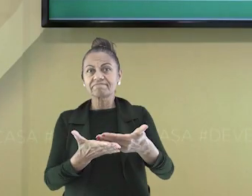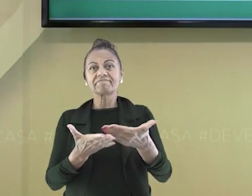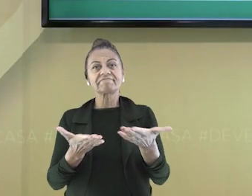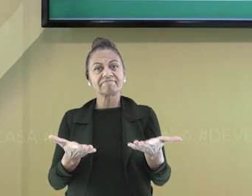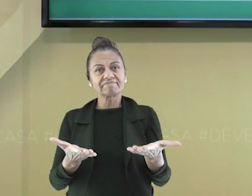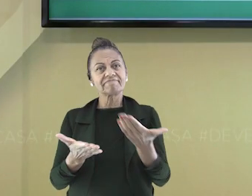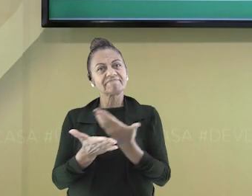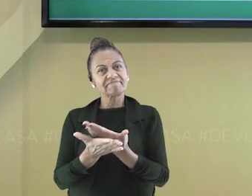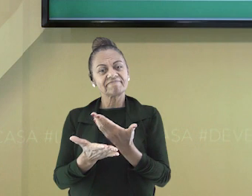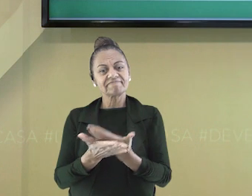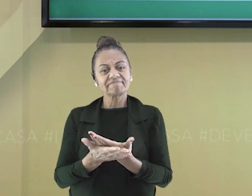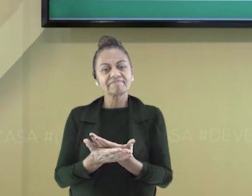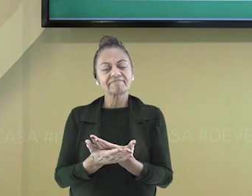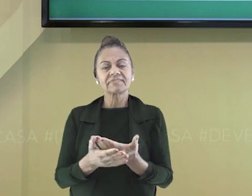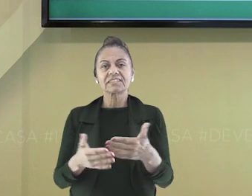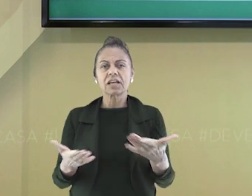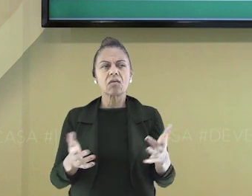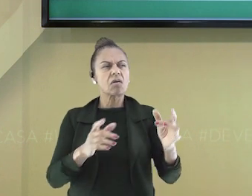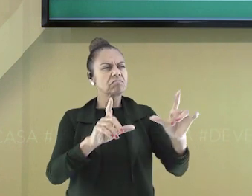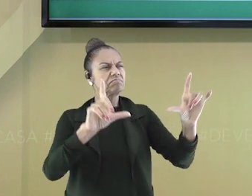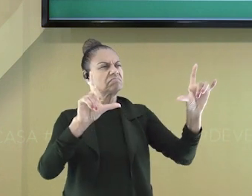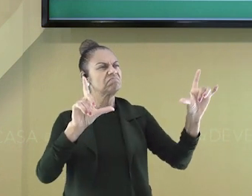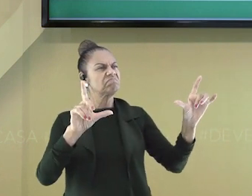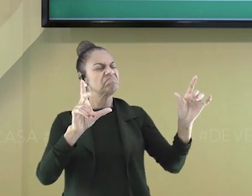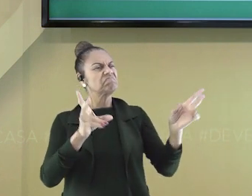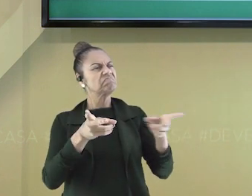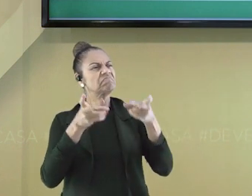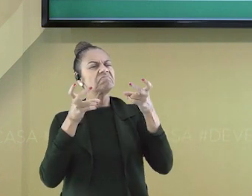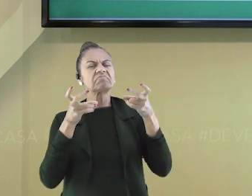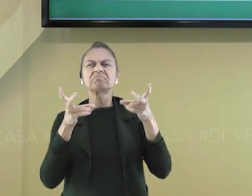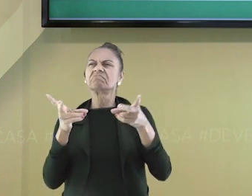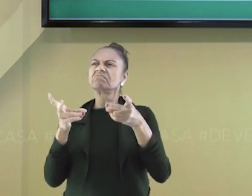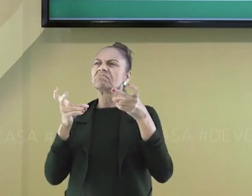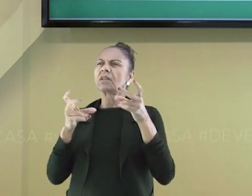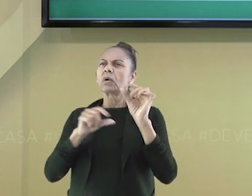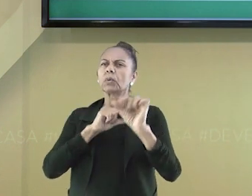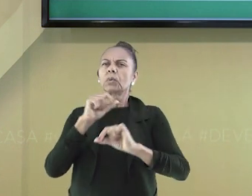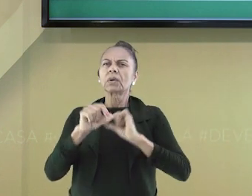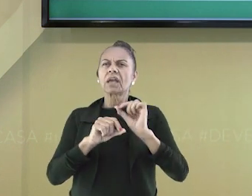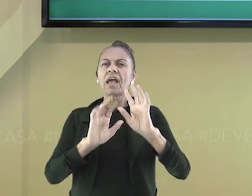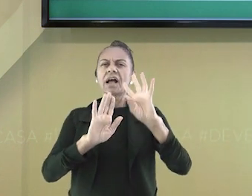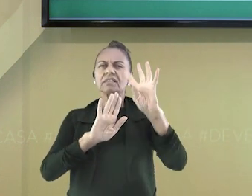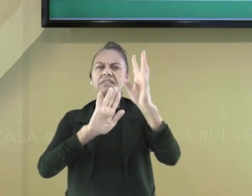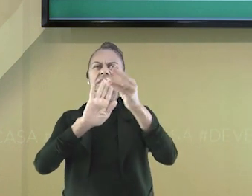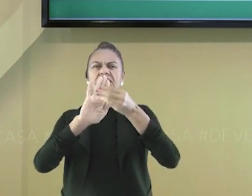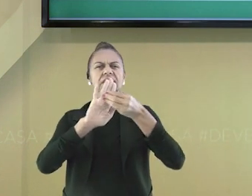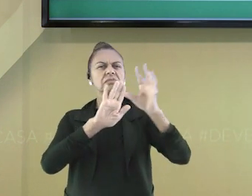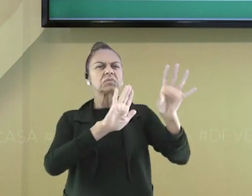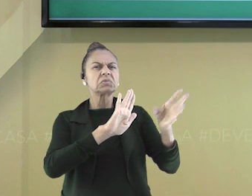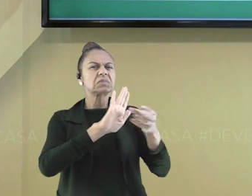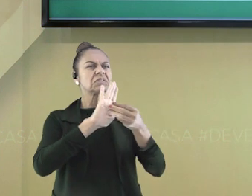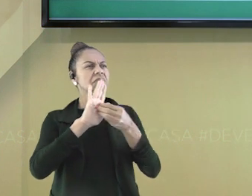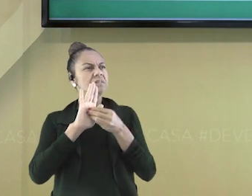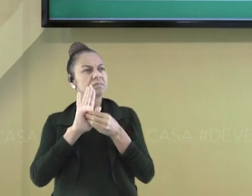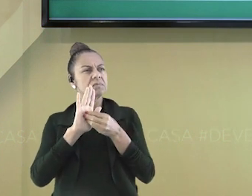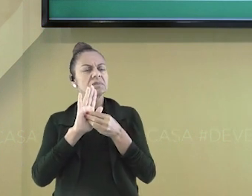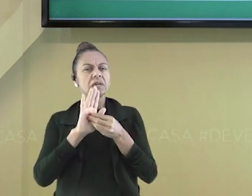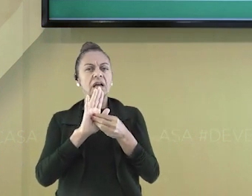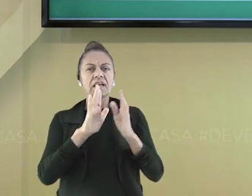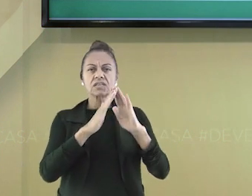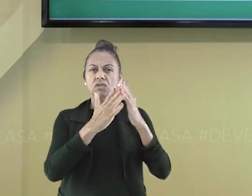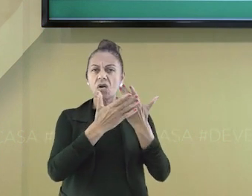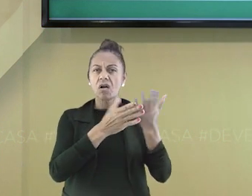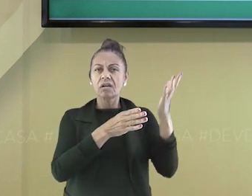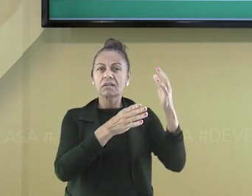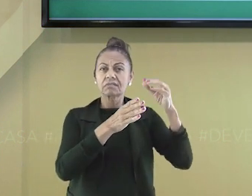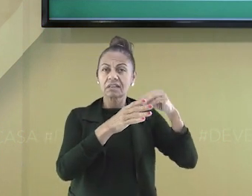Acabamos de perceber que estamos rodeados de muitos símbolos. Será que eles também estão presentes somente